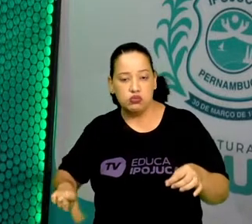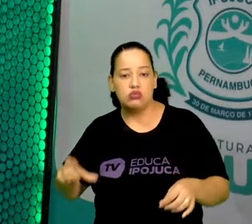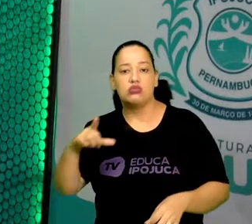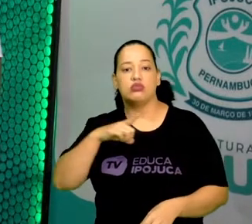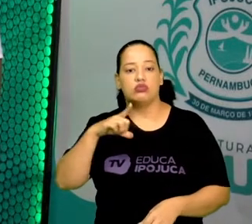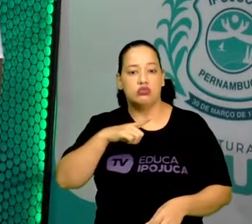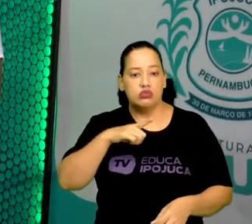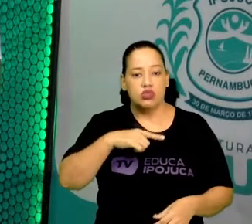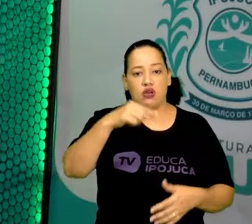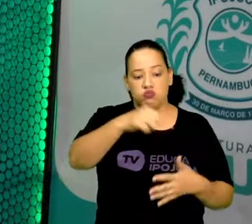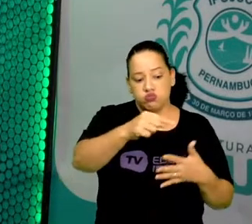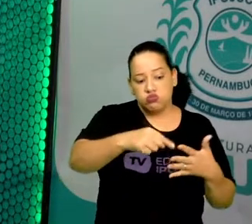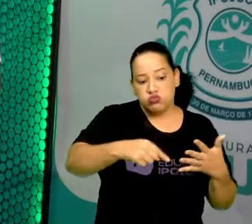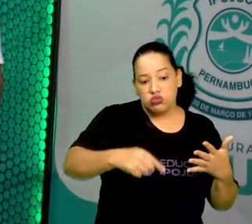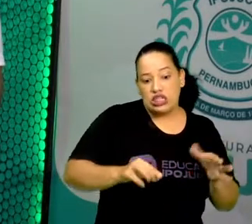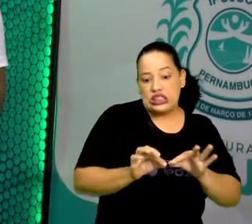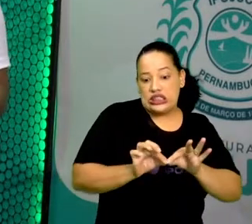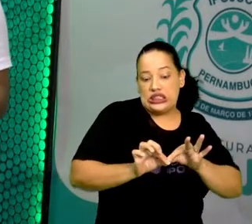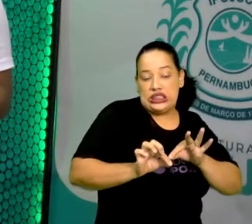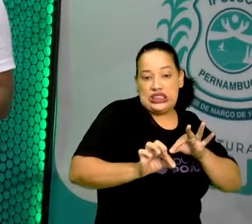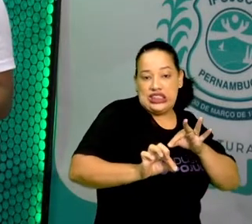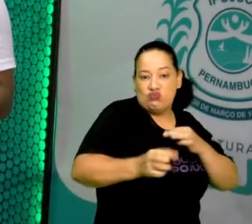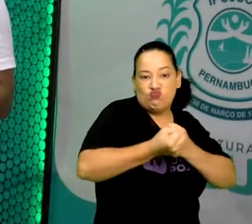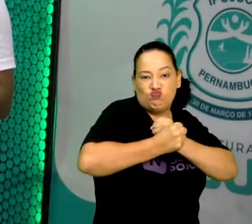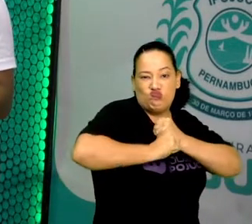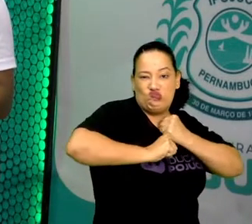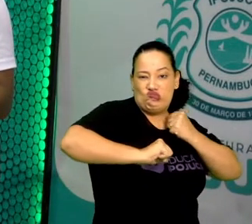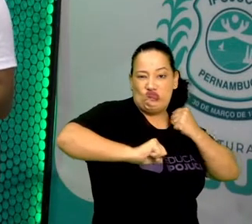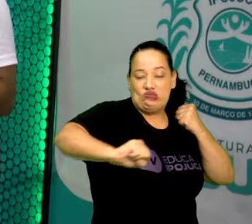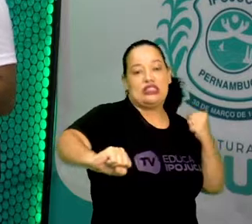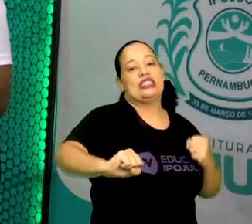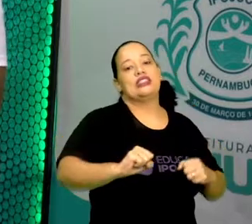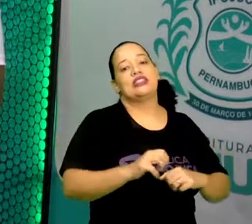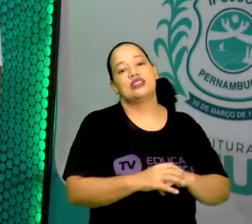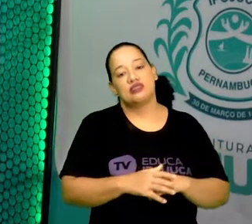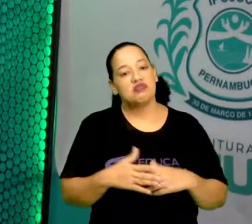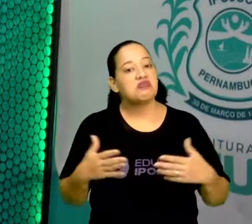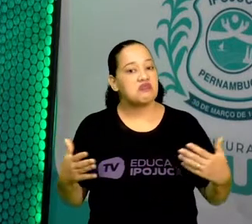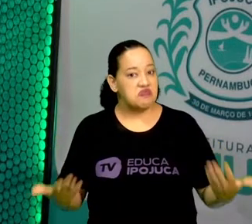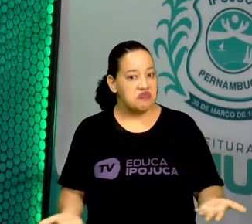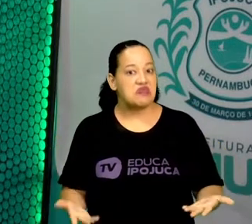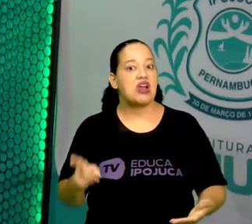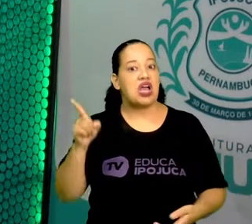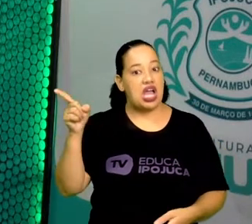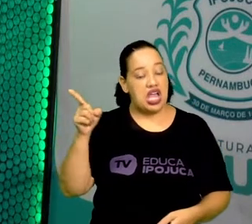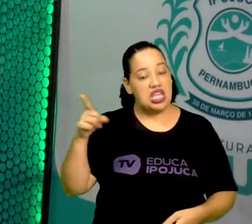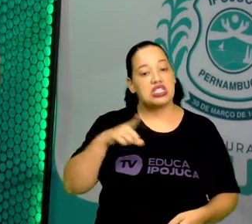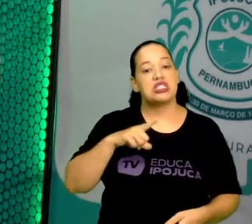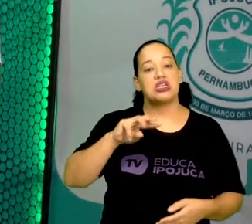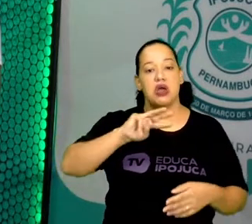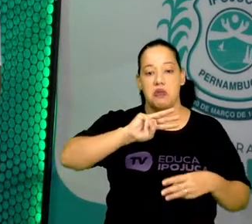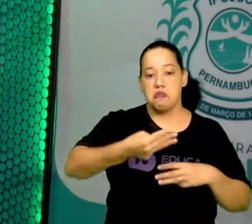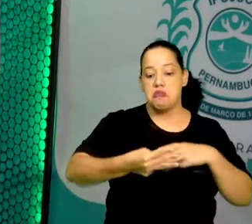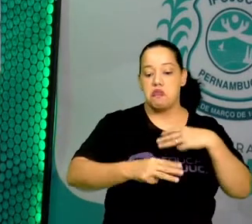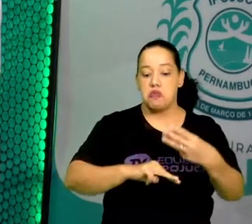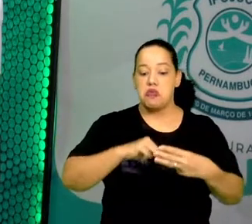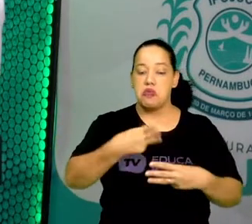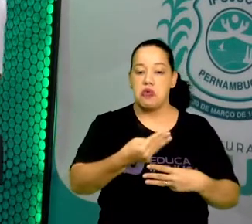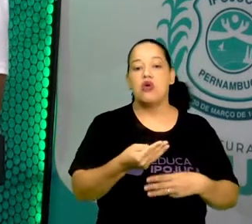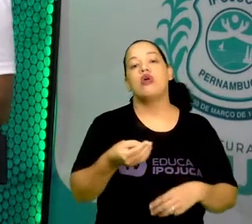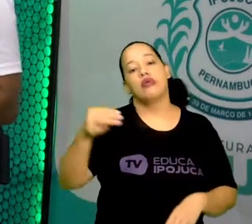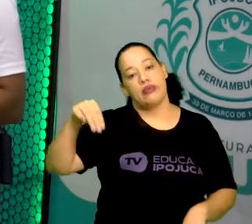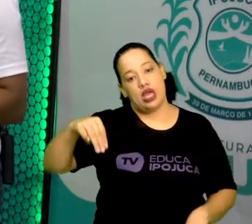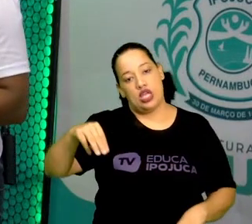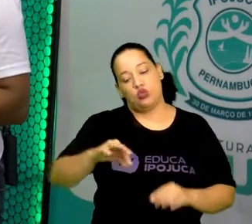distâncias extraordinárias. Ok? Esses são os múltiplos do metro. Vamos ver